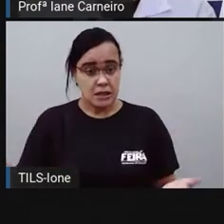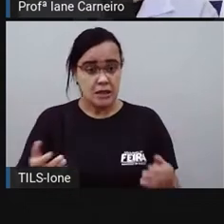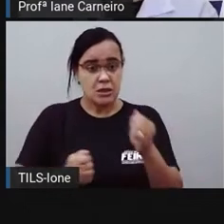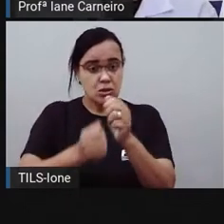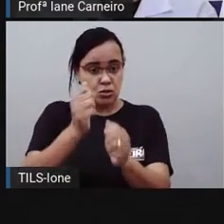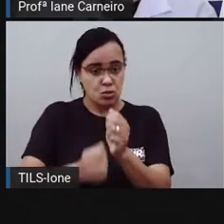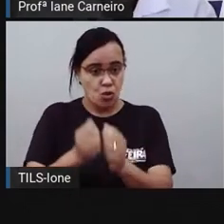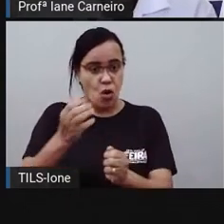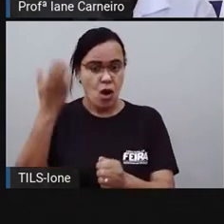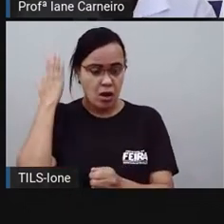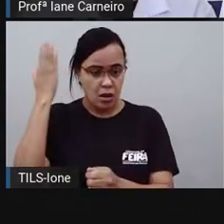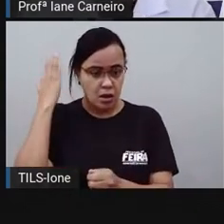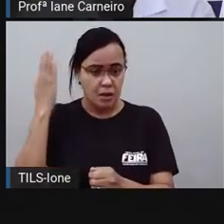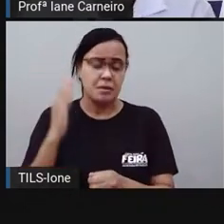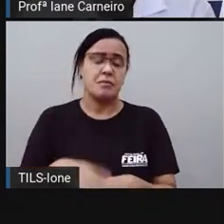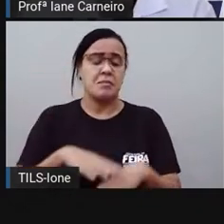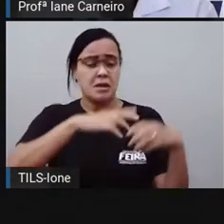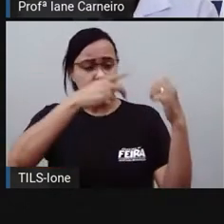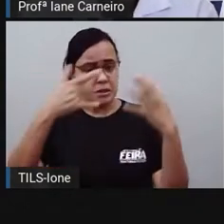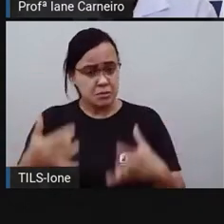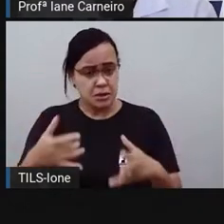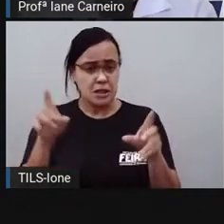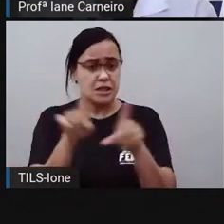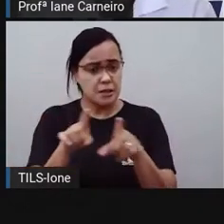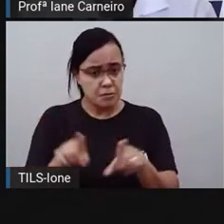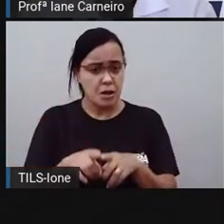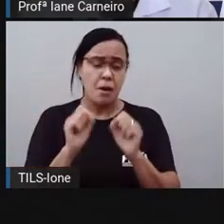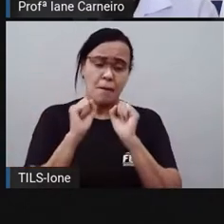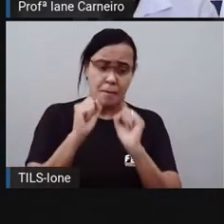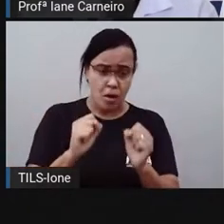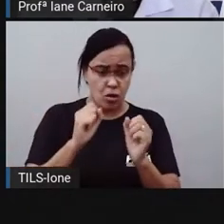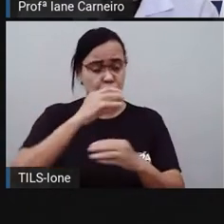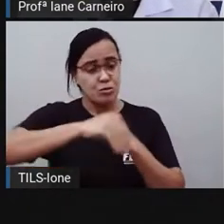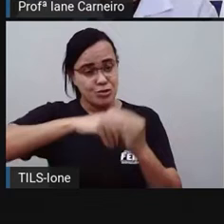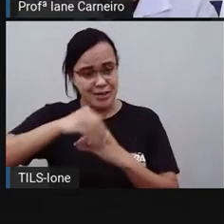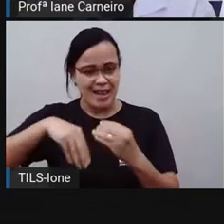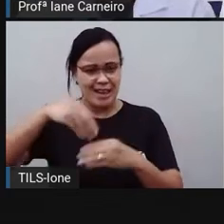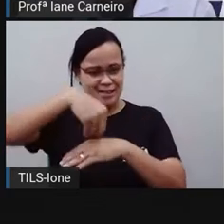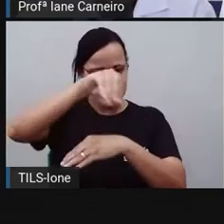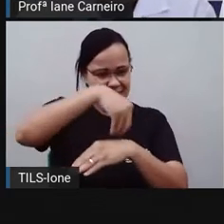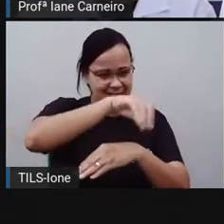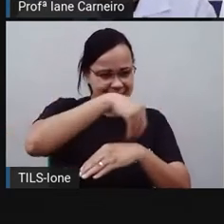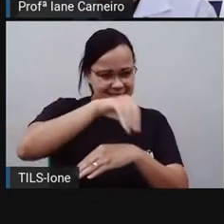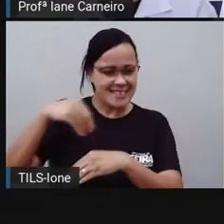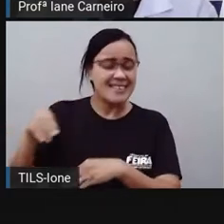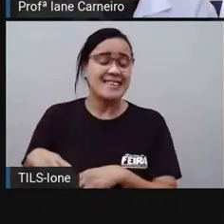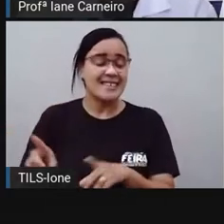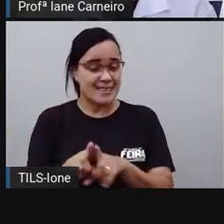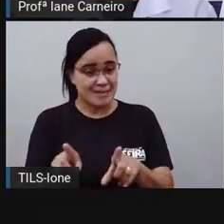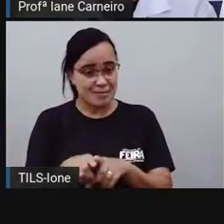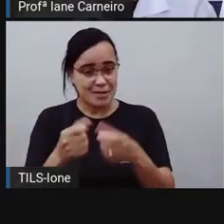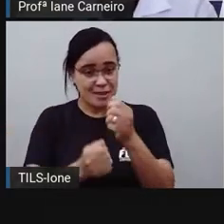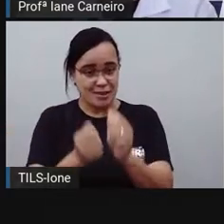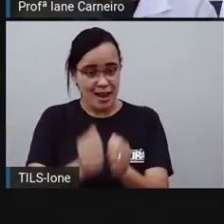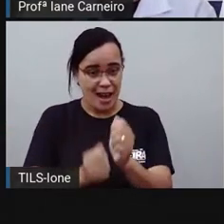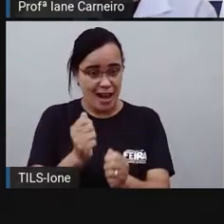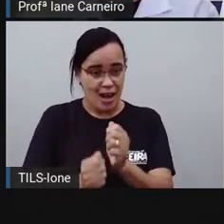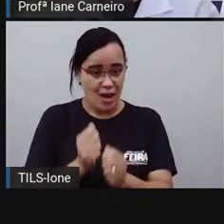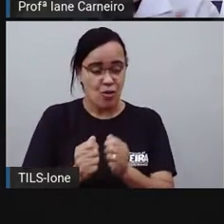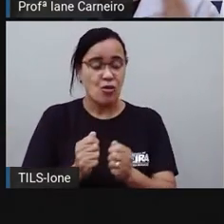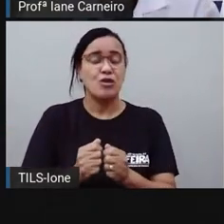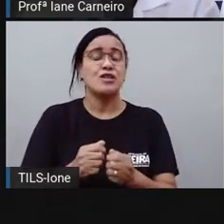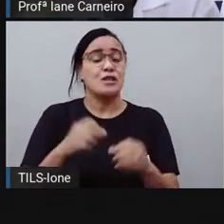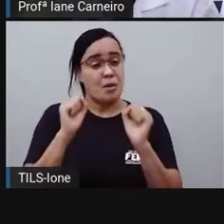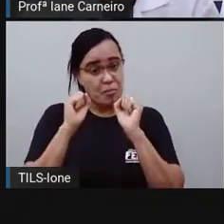poderia acrescentar outros temperos, né? Então uma dica que a Pró dá, pra aquele bolinho de arroz que nós fizemos, você pode colocar alho